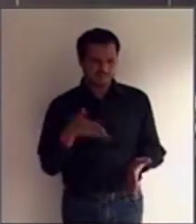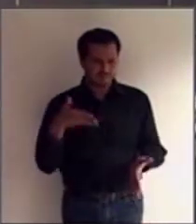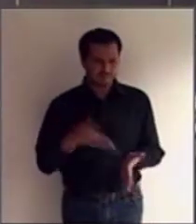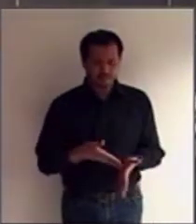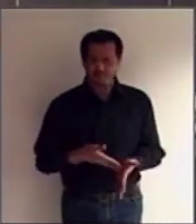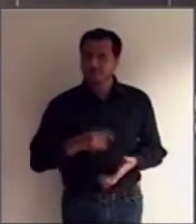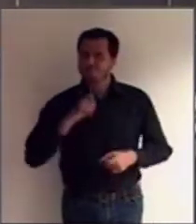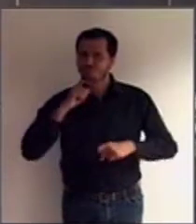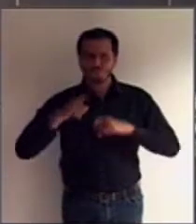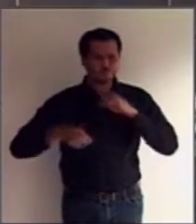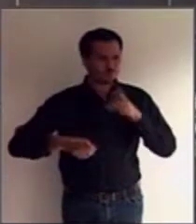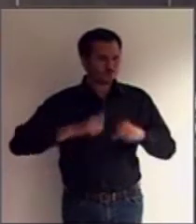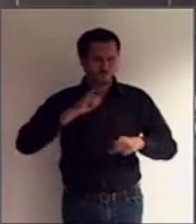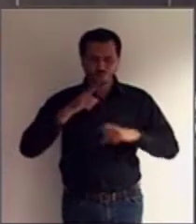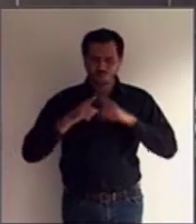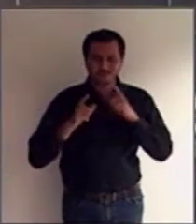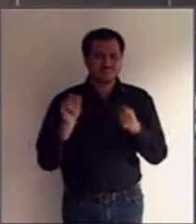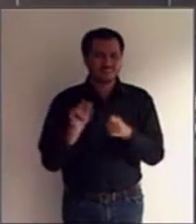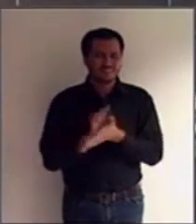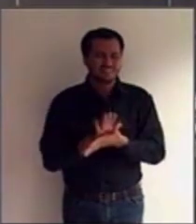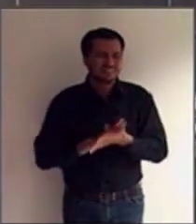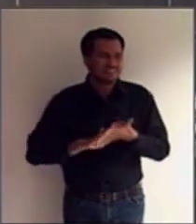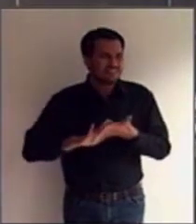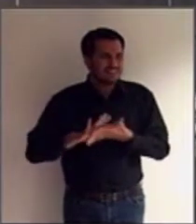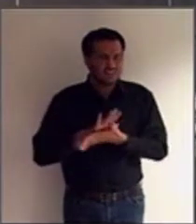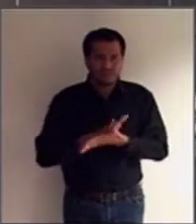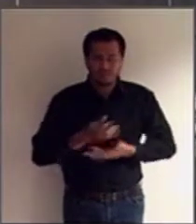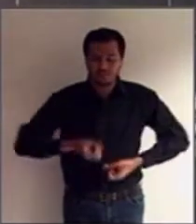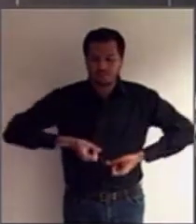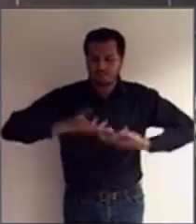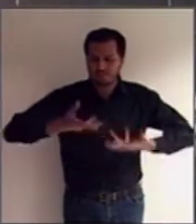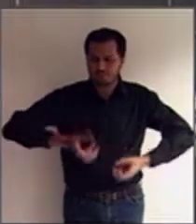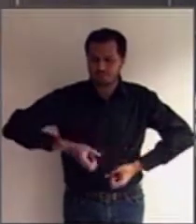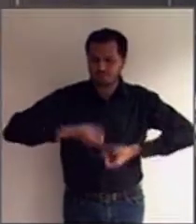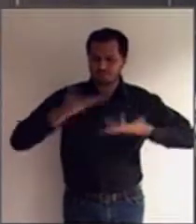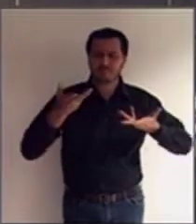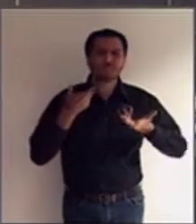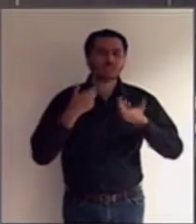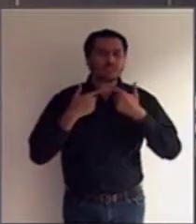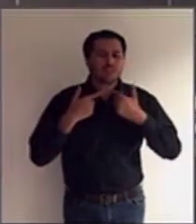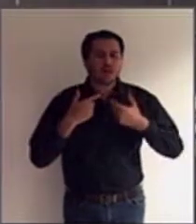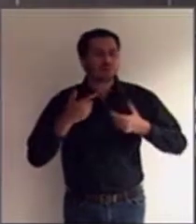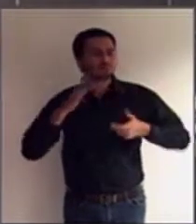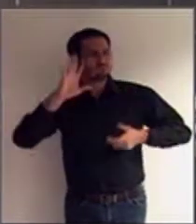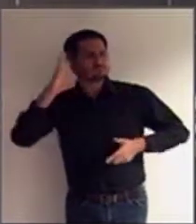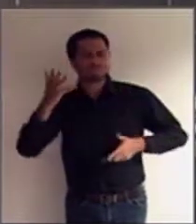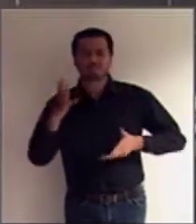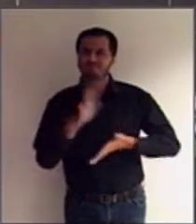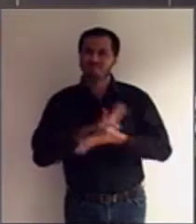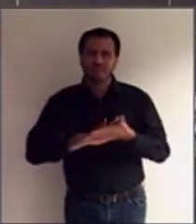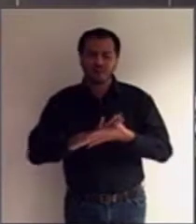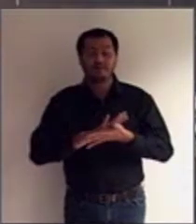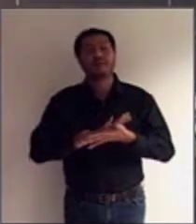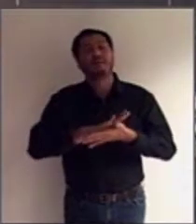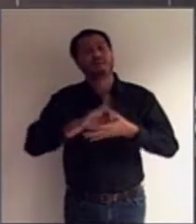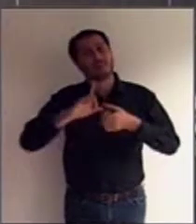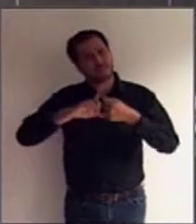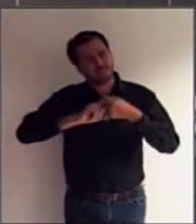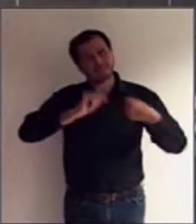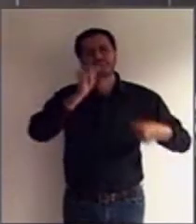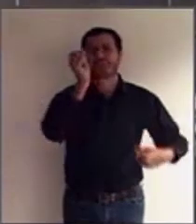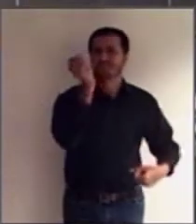absolutamente incapaz de qualquer compreensão, de exprimir a sua vontade, nós estaremos diante do artigo